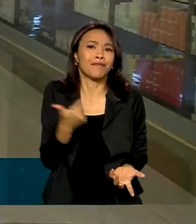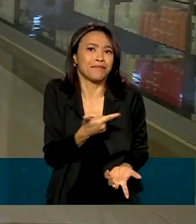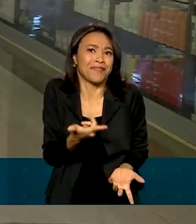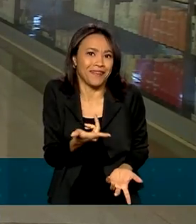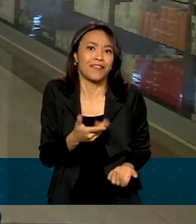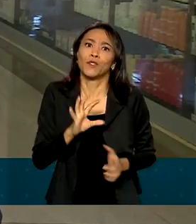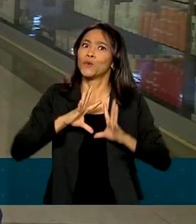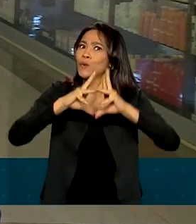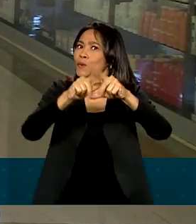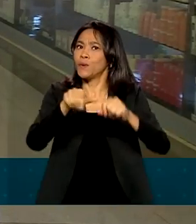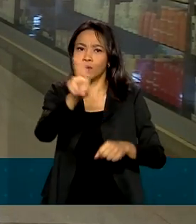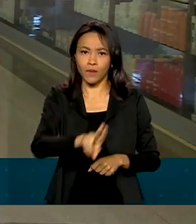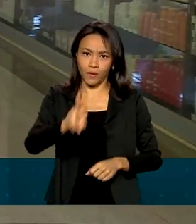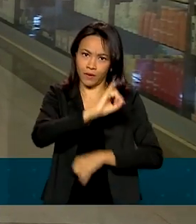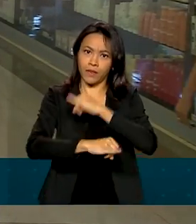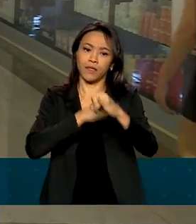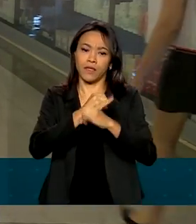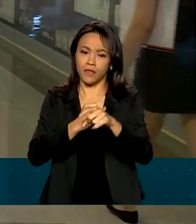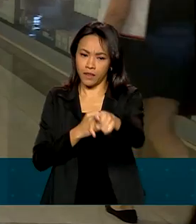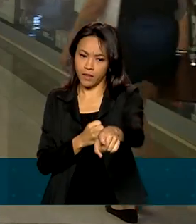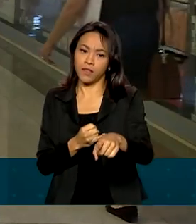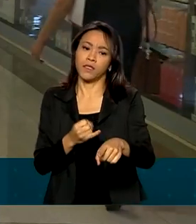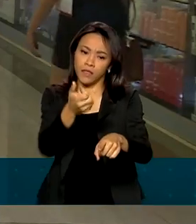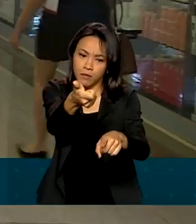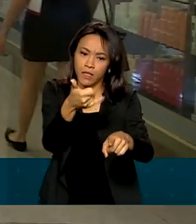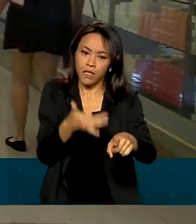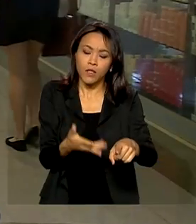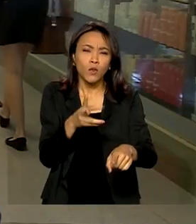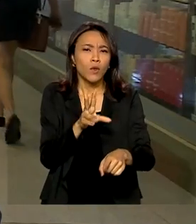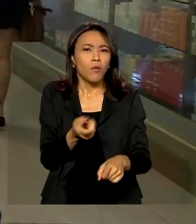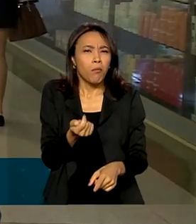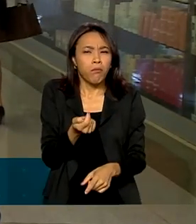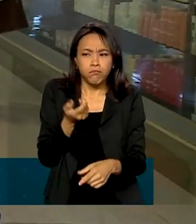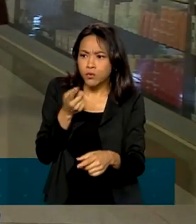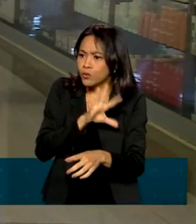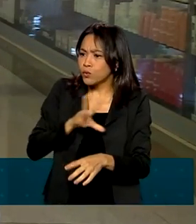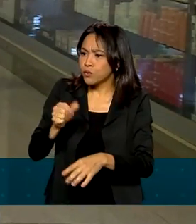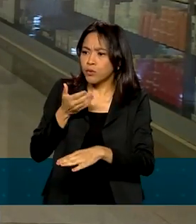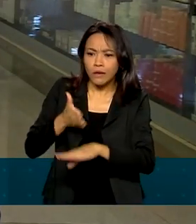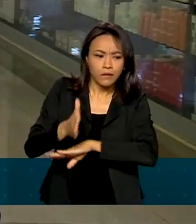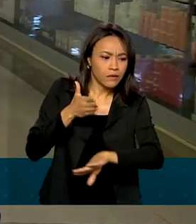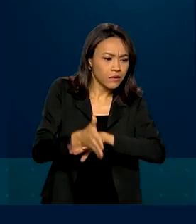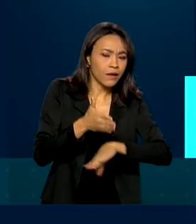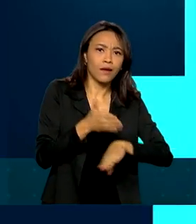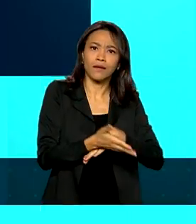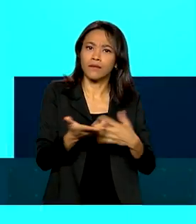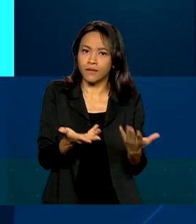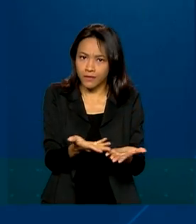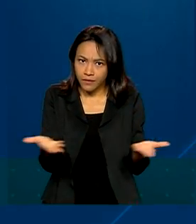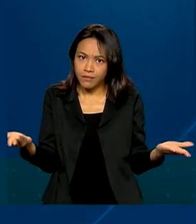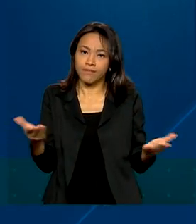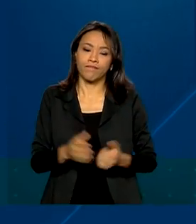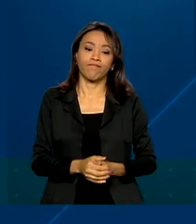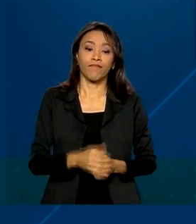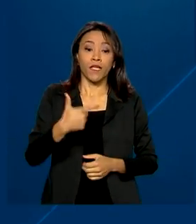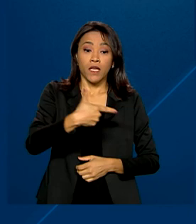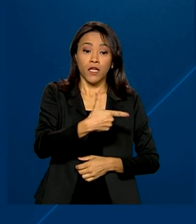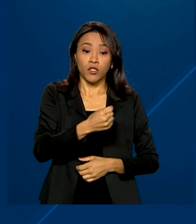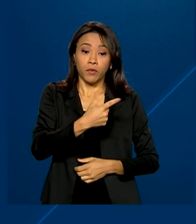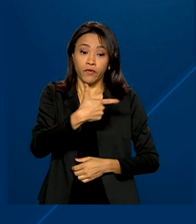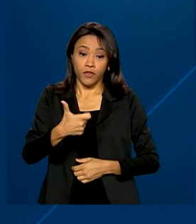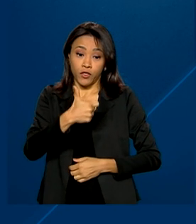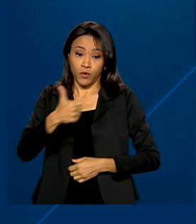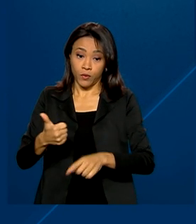né? Pouca coisa a gente tem acesso direto agora, tudo via digital. Em 2021, cerca de